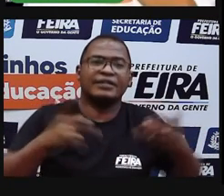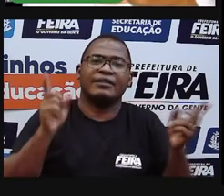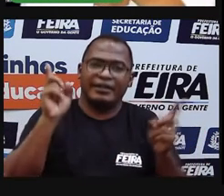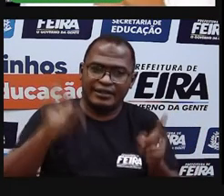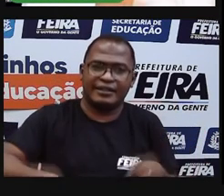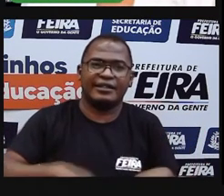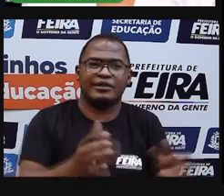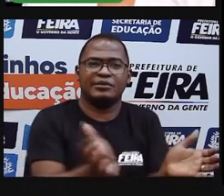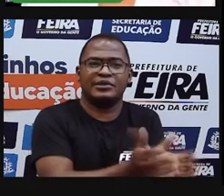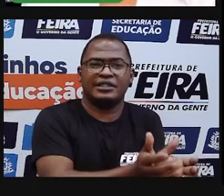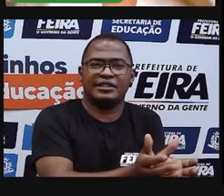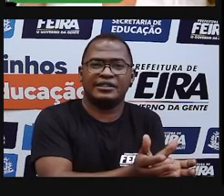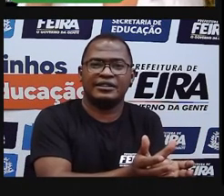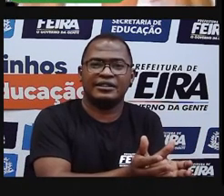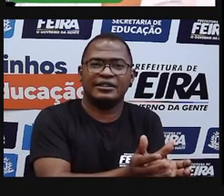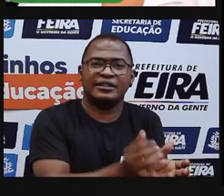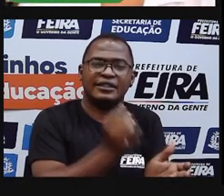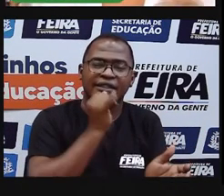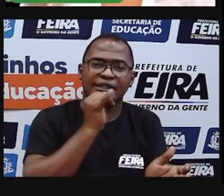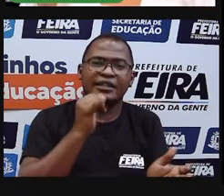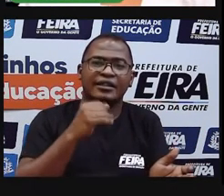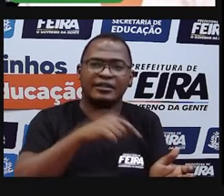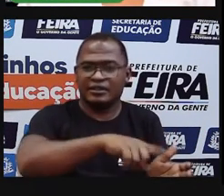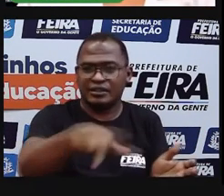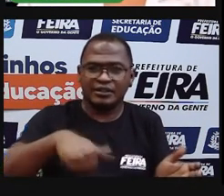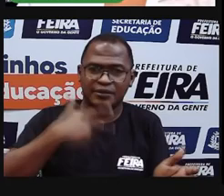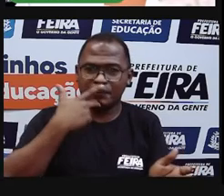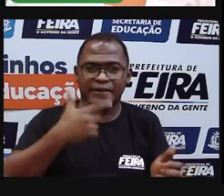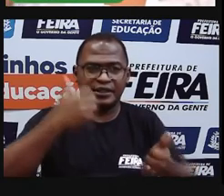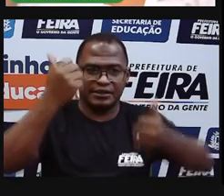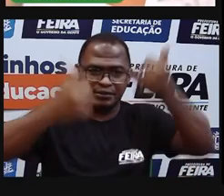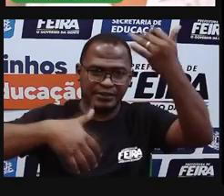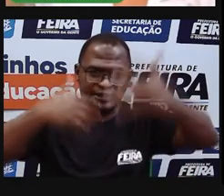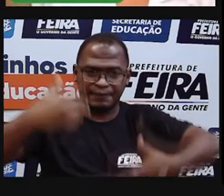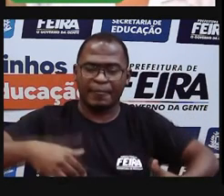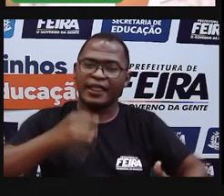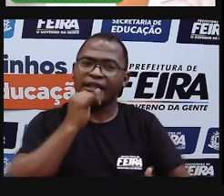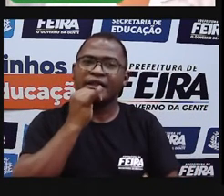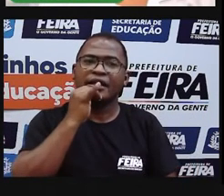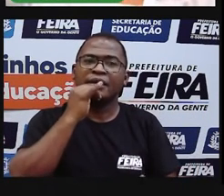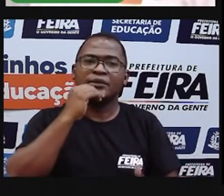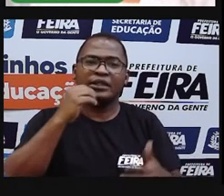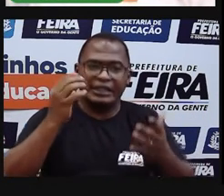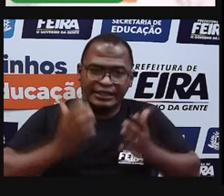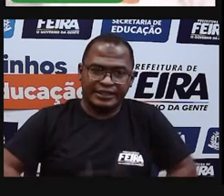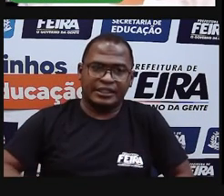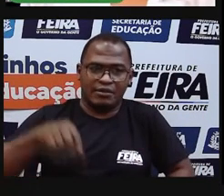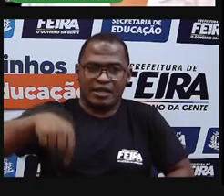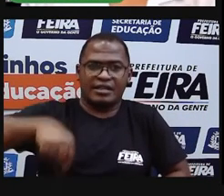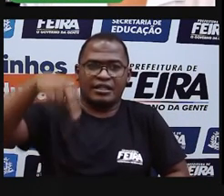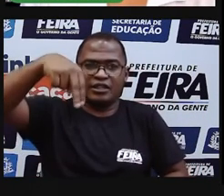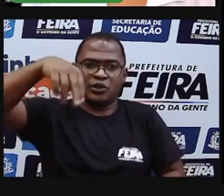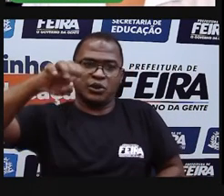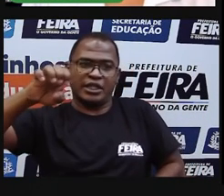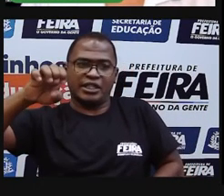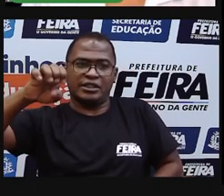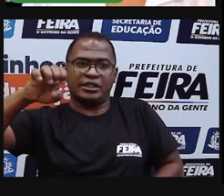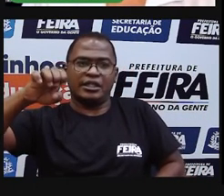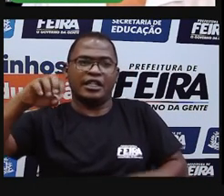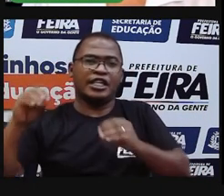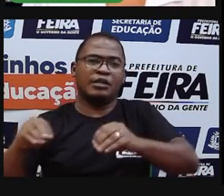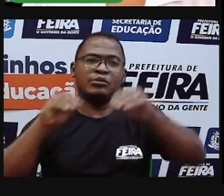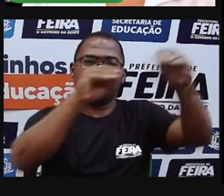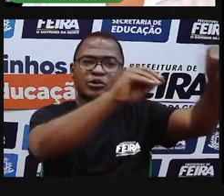nordestino? Eu pergunto pra vocês. Eu quero ver um nordestino que foi pra outro lugar, que não morre de saudade da sua terra.